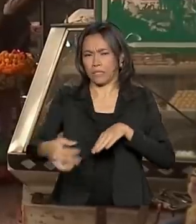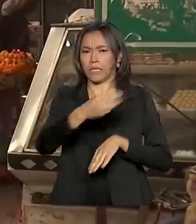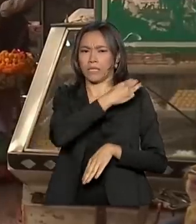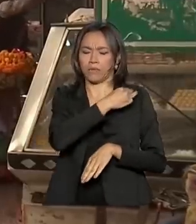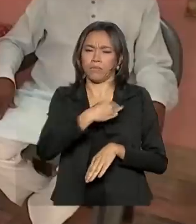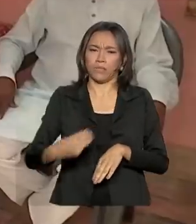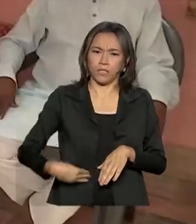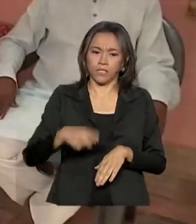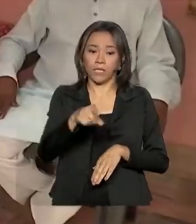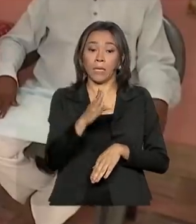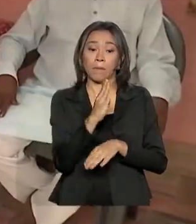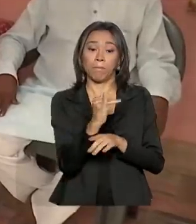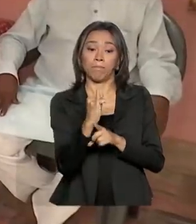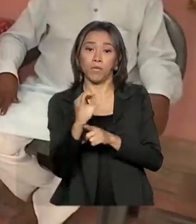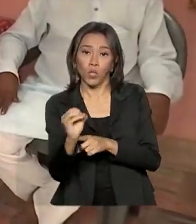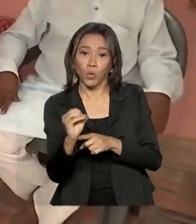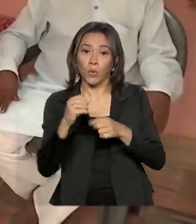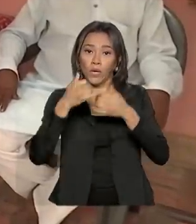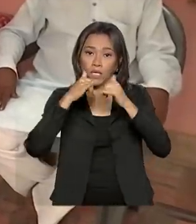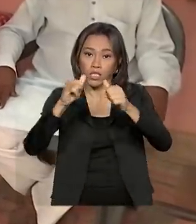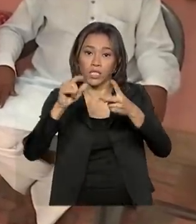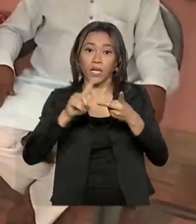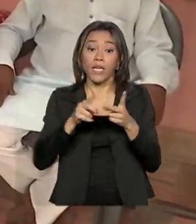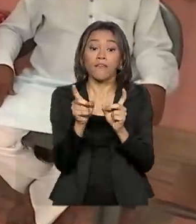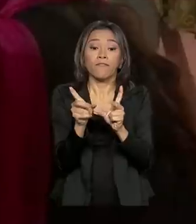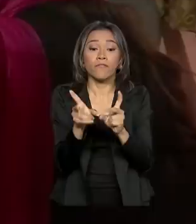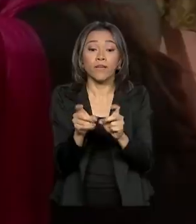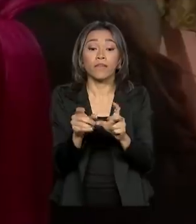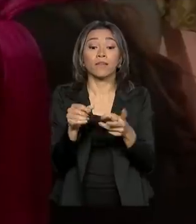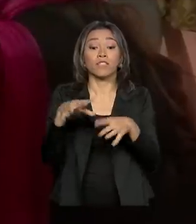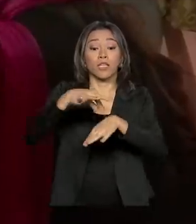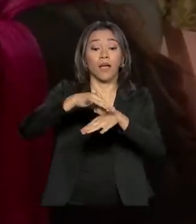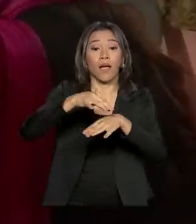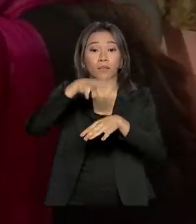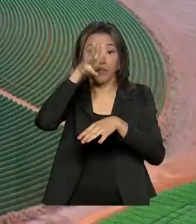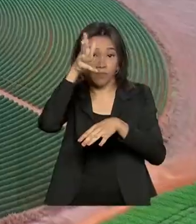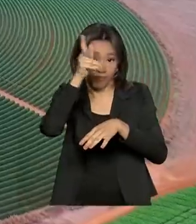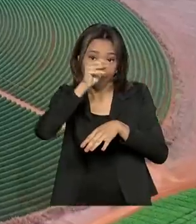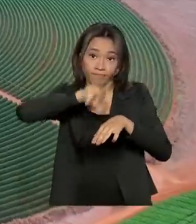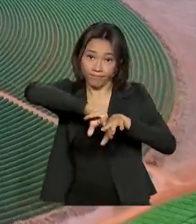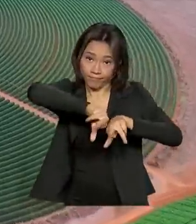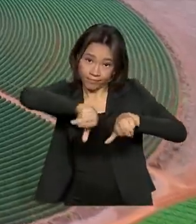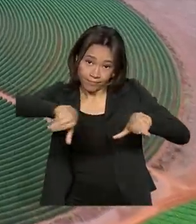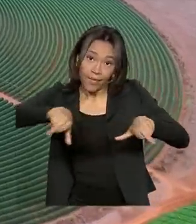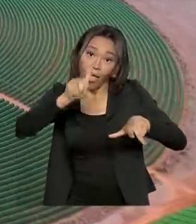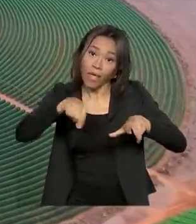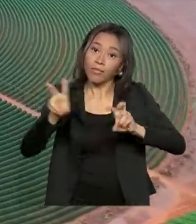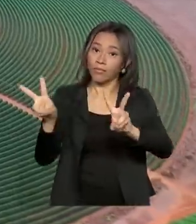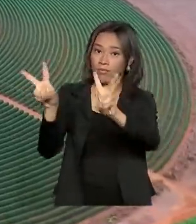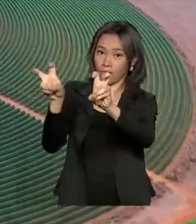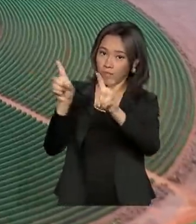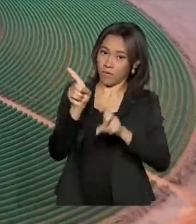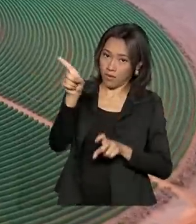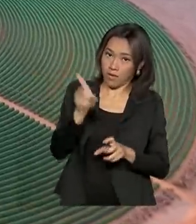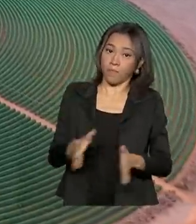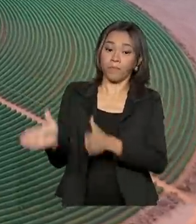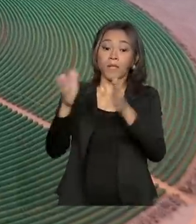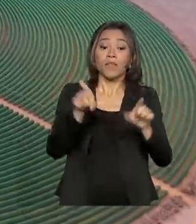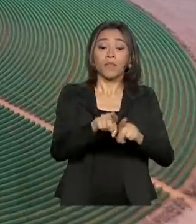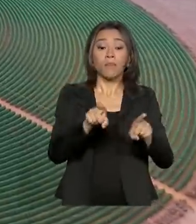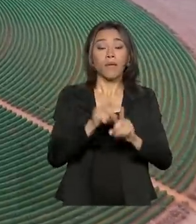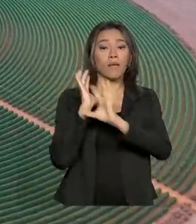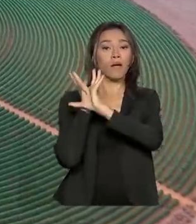bioenergia e venda de carne de aves são os destaques da pauta. A ministra também fez um balanço